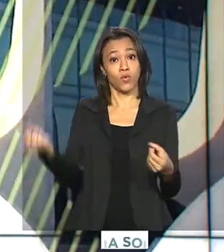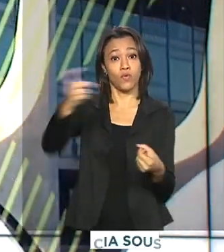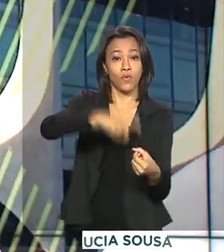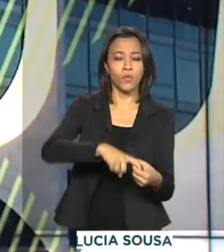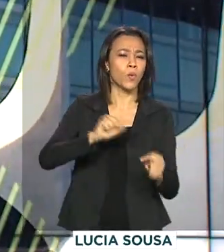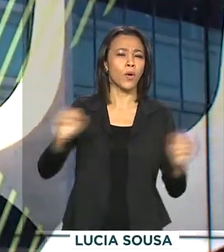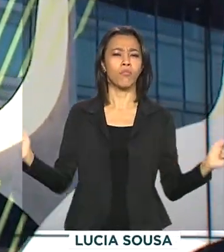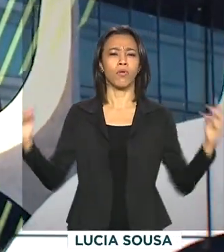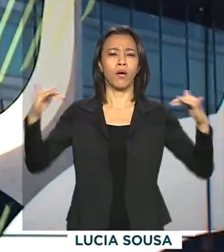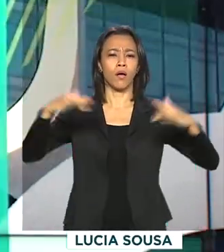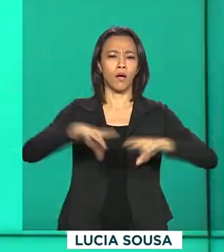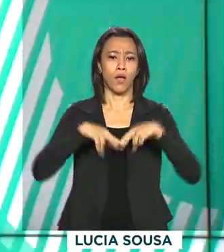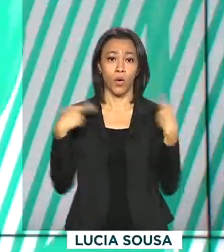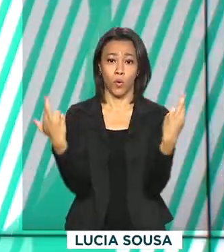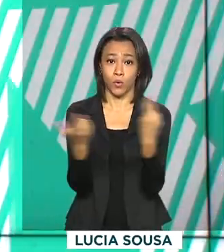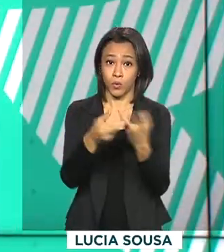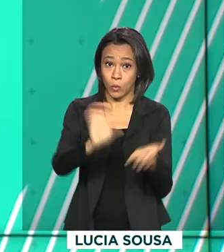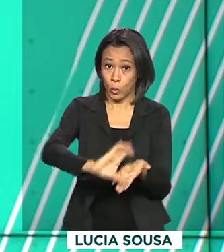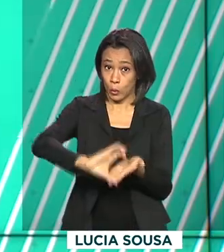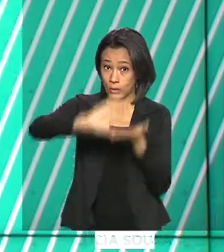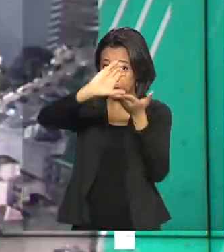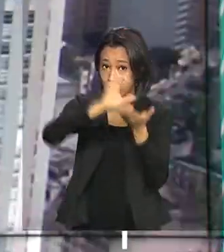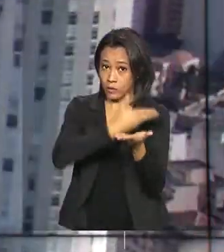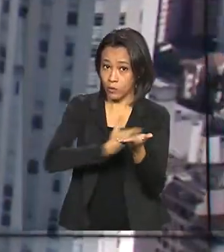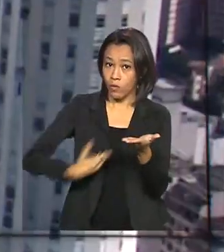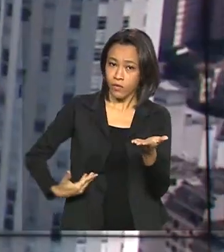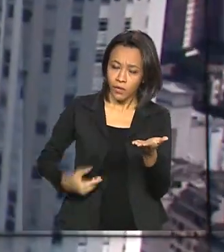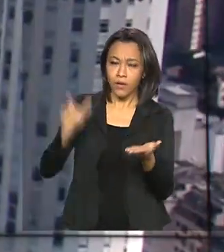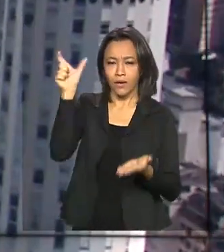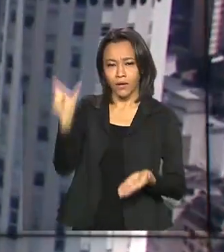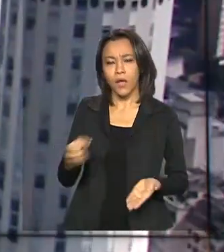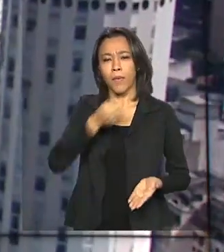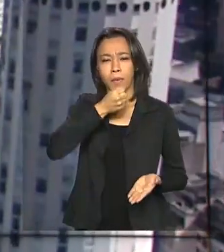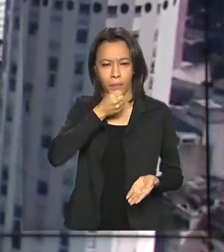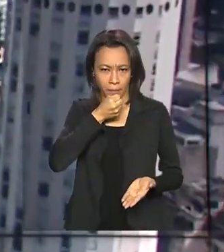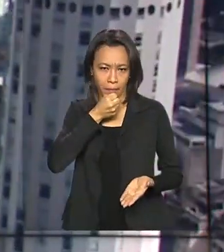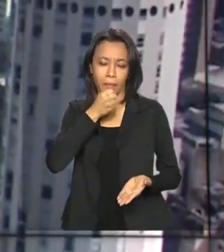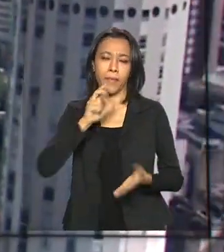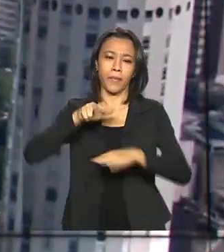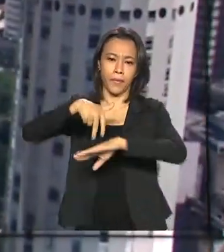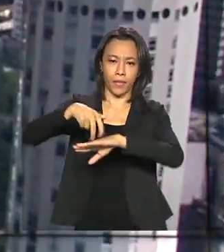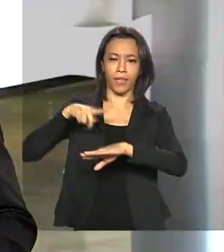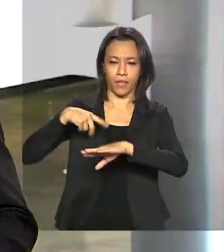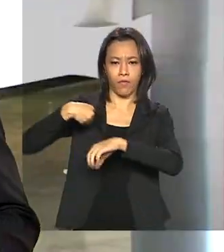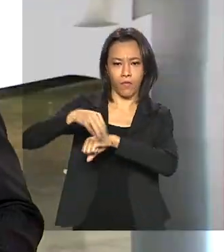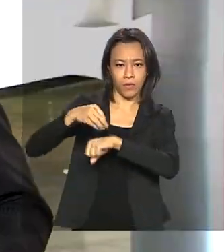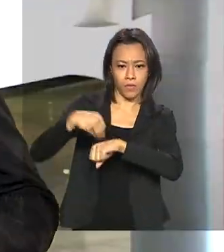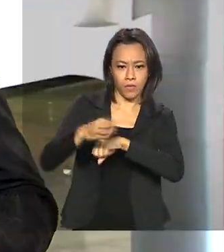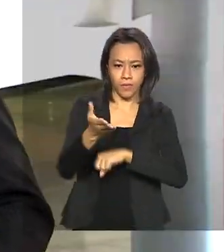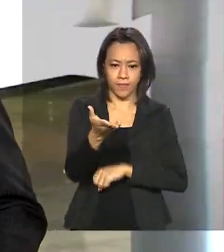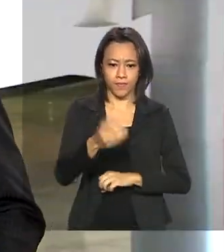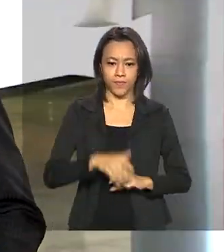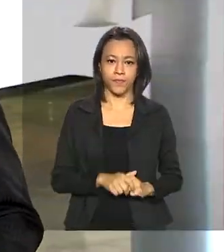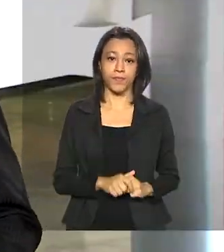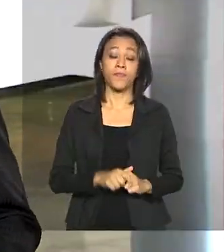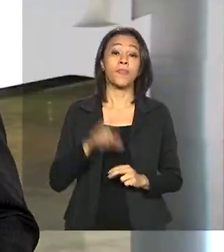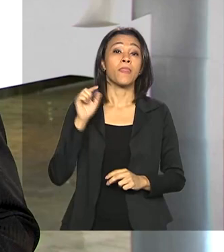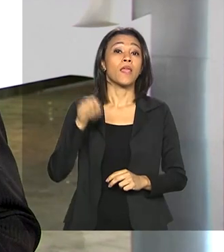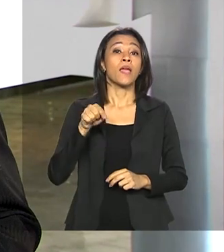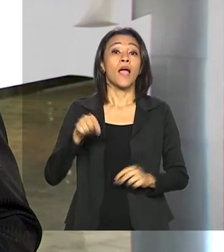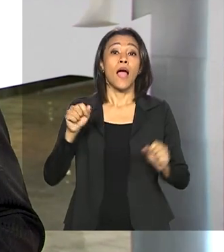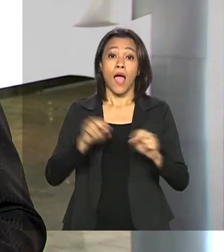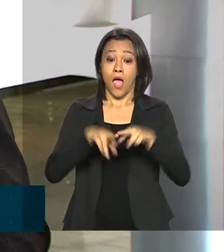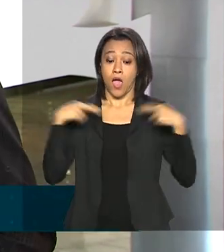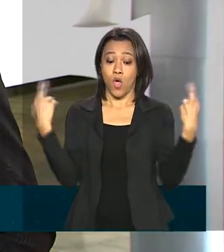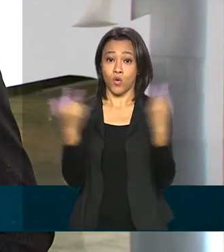Governo. Do Palácio do Planalto, o repórter Glauco de Queiroz tem as informações. A reunião do Conselho de